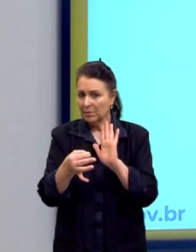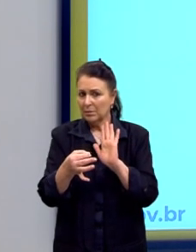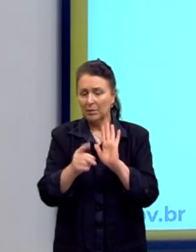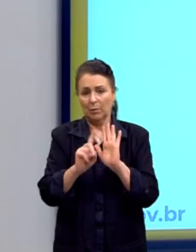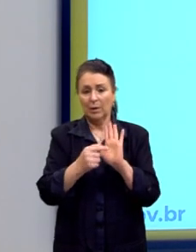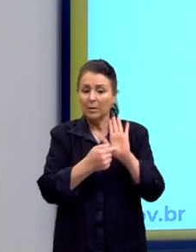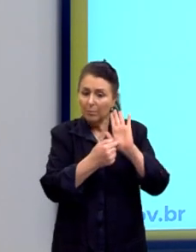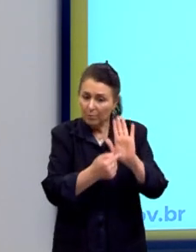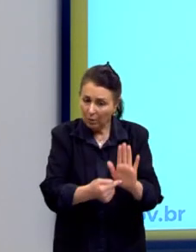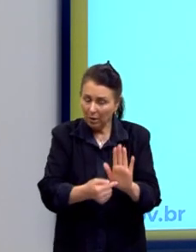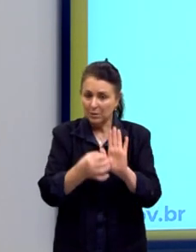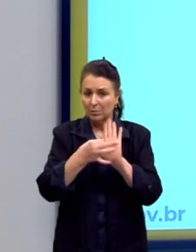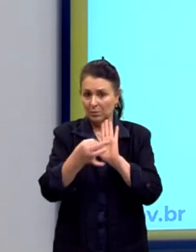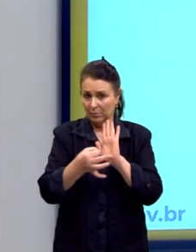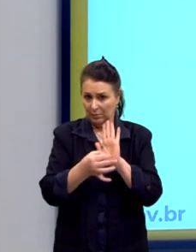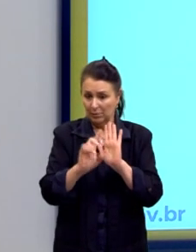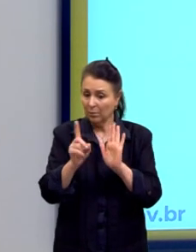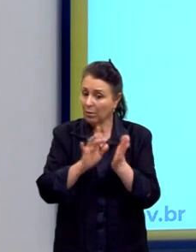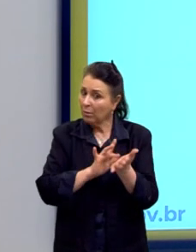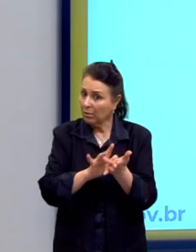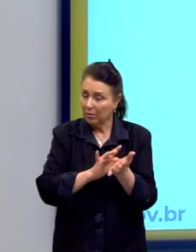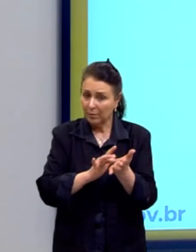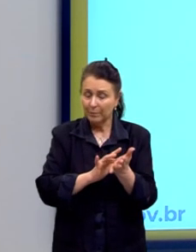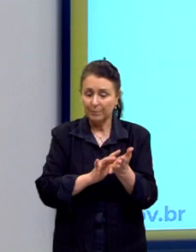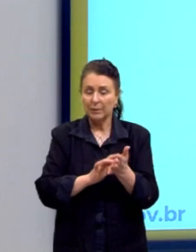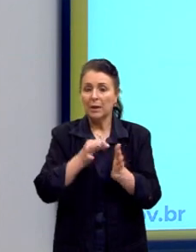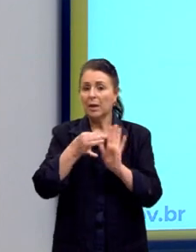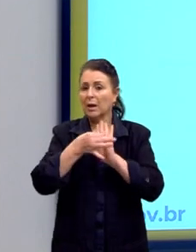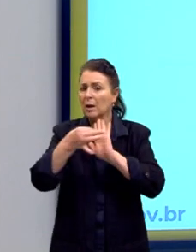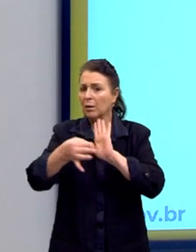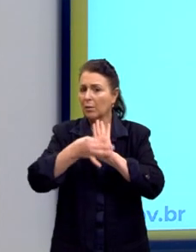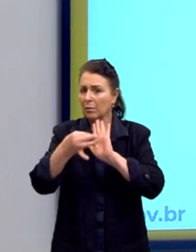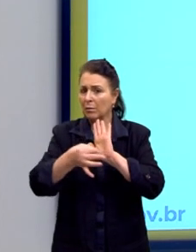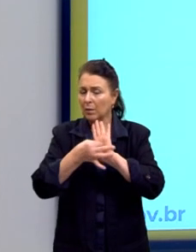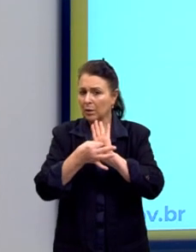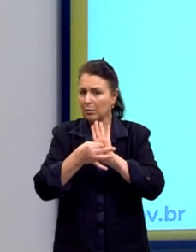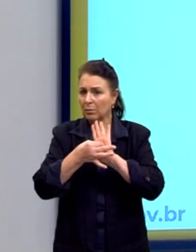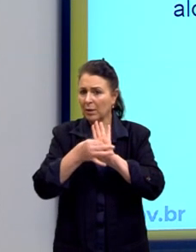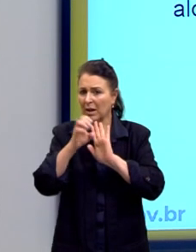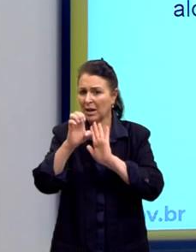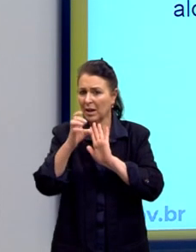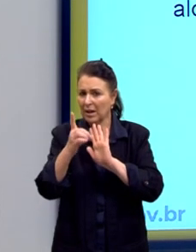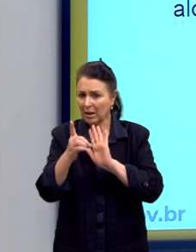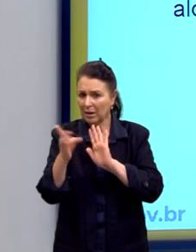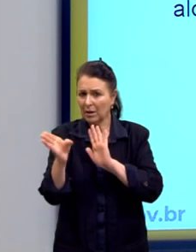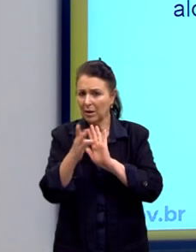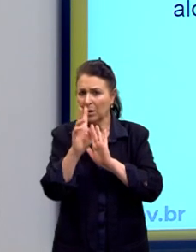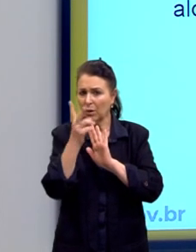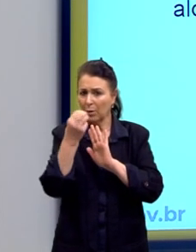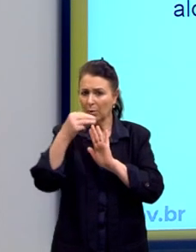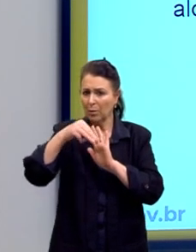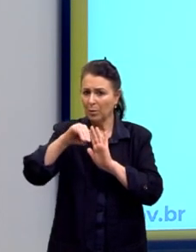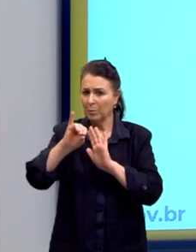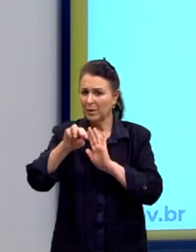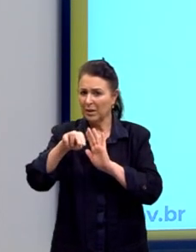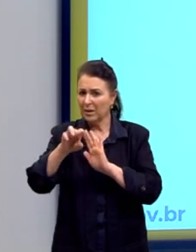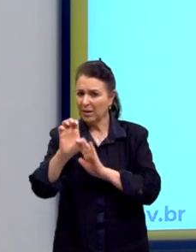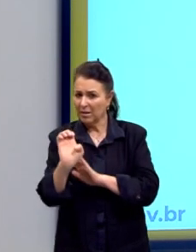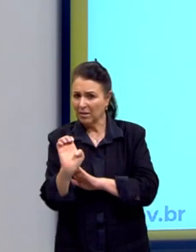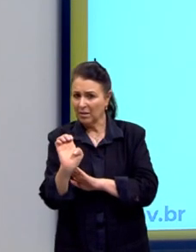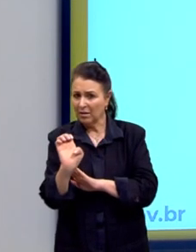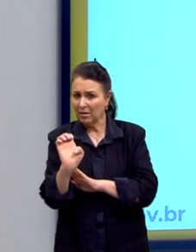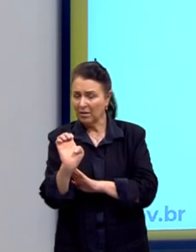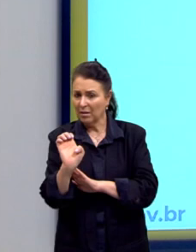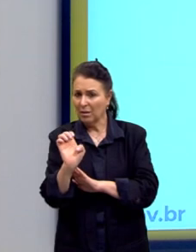argumento. Então, não é uma falácia. É um argumento et hominem? O que é um argumento et hominem? Vamos voltar aqui para nós entendermos.